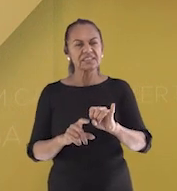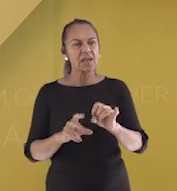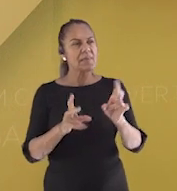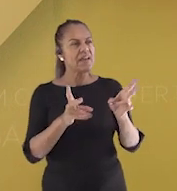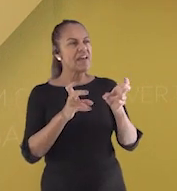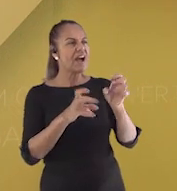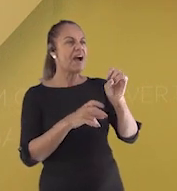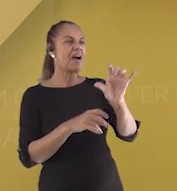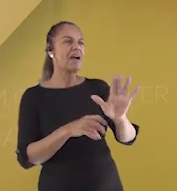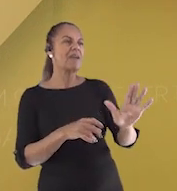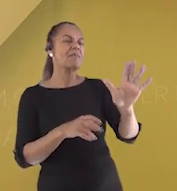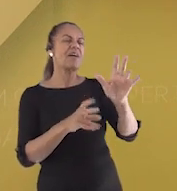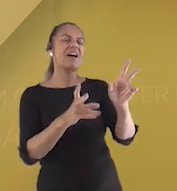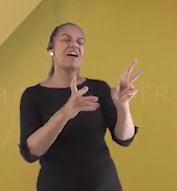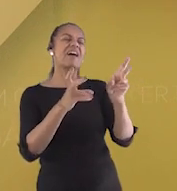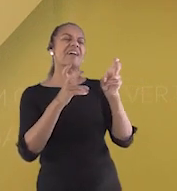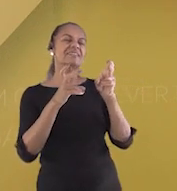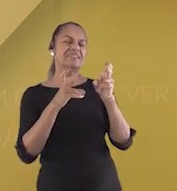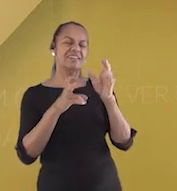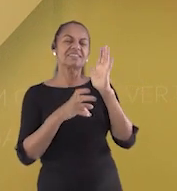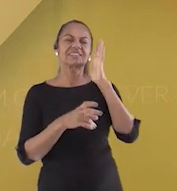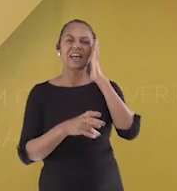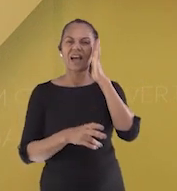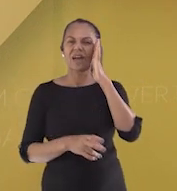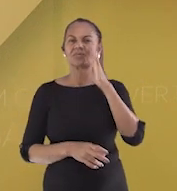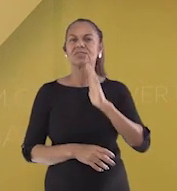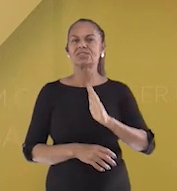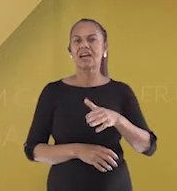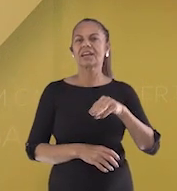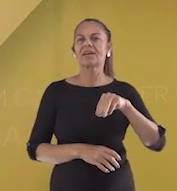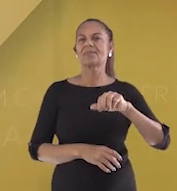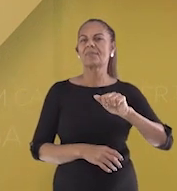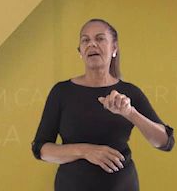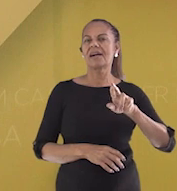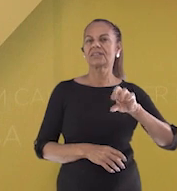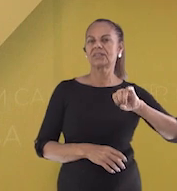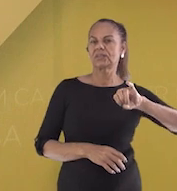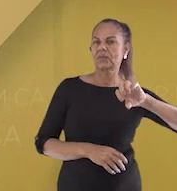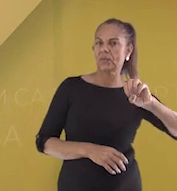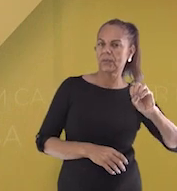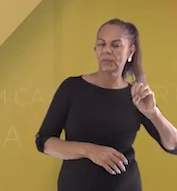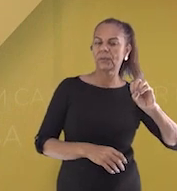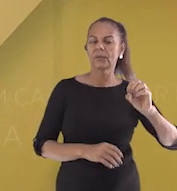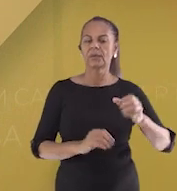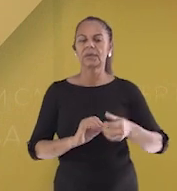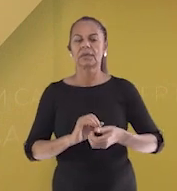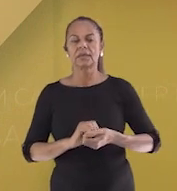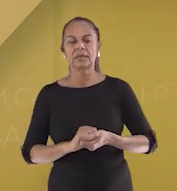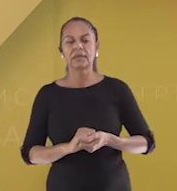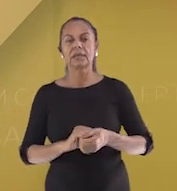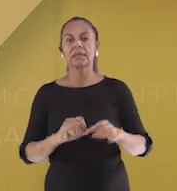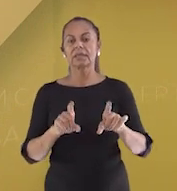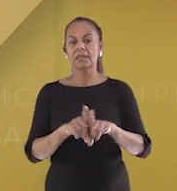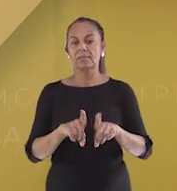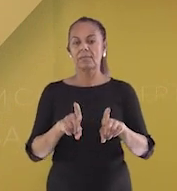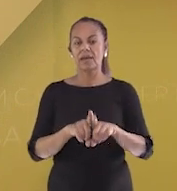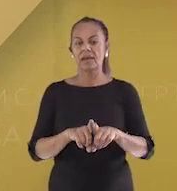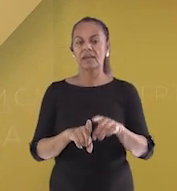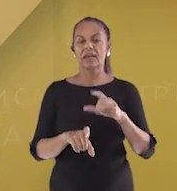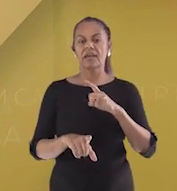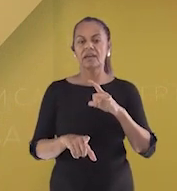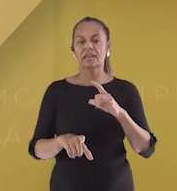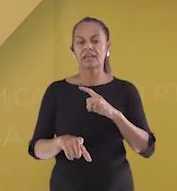vai saber que ele é o Mario, o Mario Bros. E para jogar Super Nintendo, você colocava um cartucho no aparelho. O